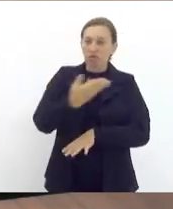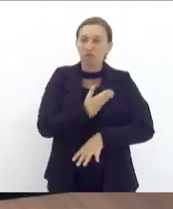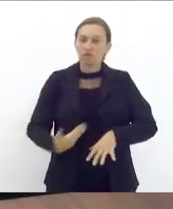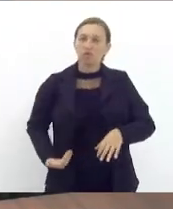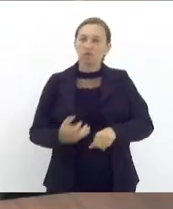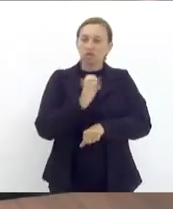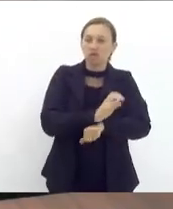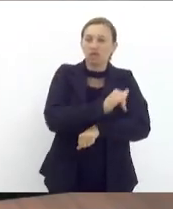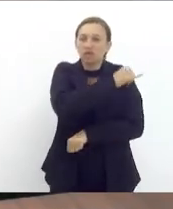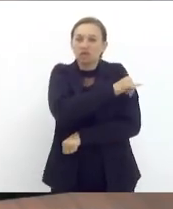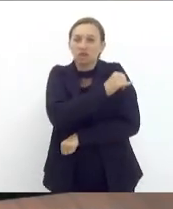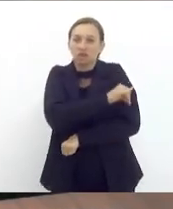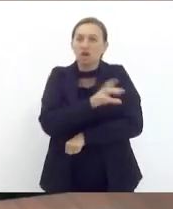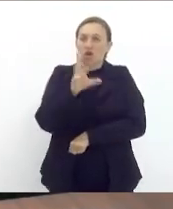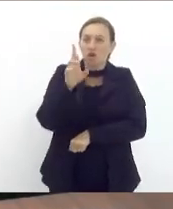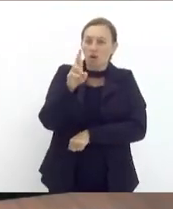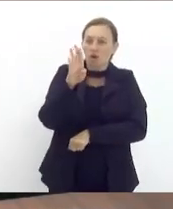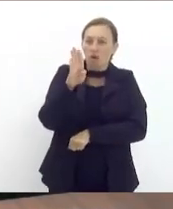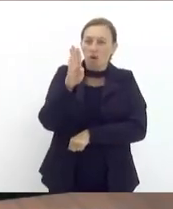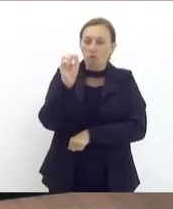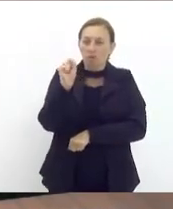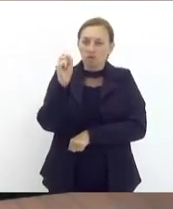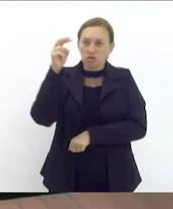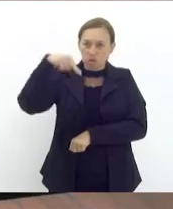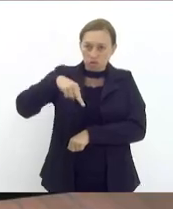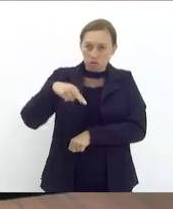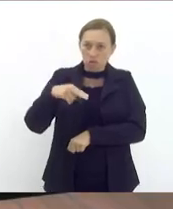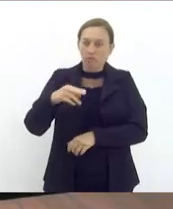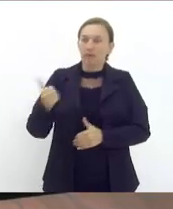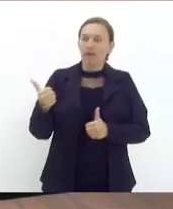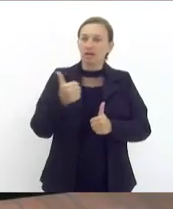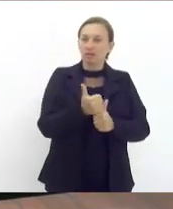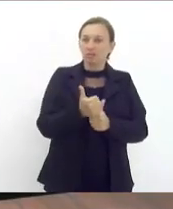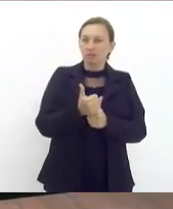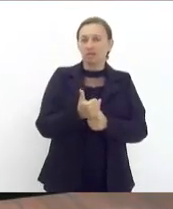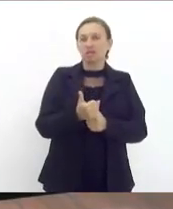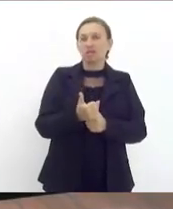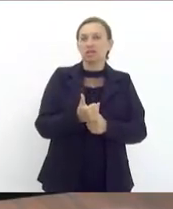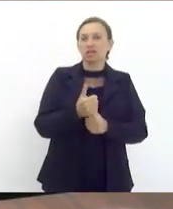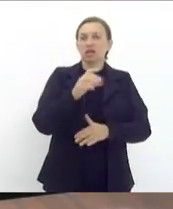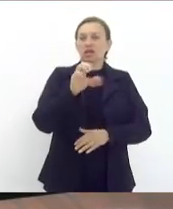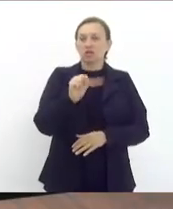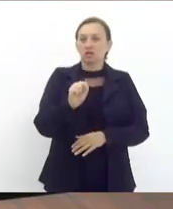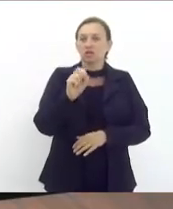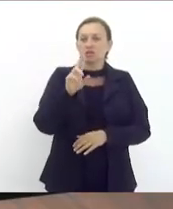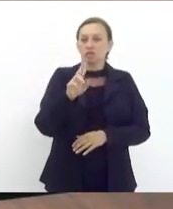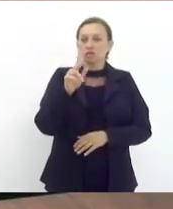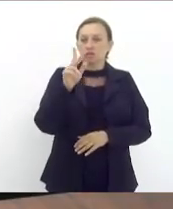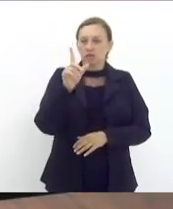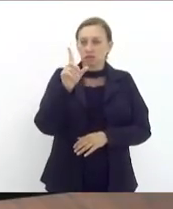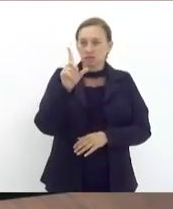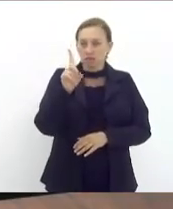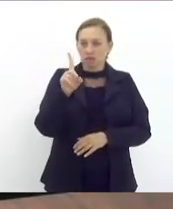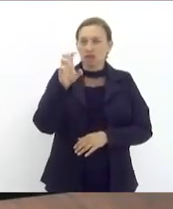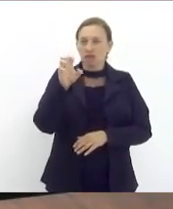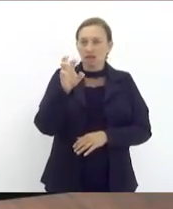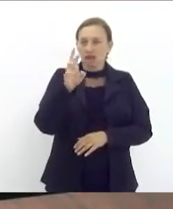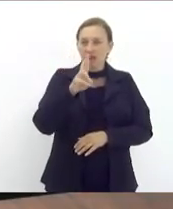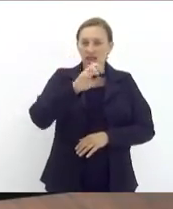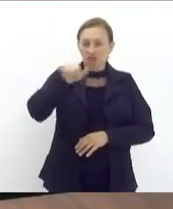aí, Robson Grace assume a presidência da SUDERG e volta com os grandes encontros de Vale Tudo no